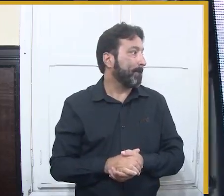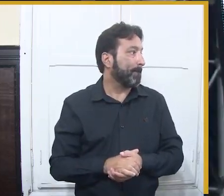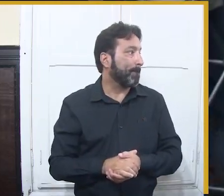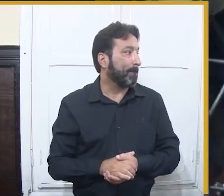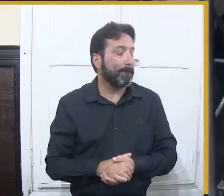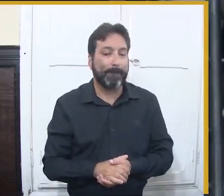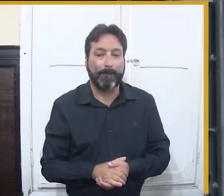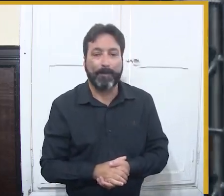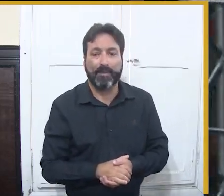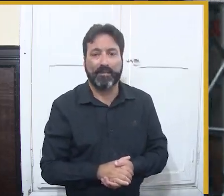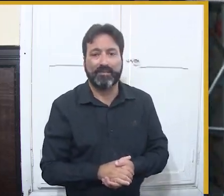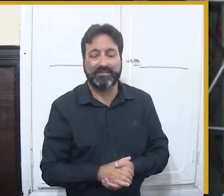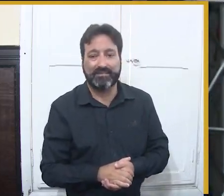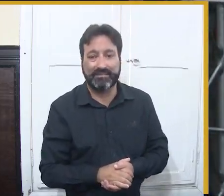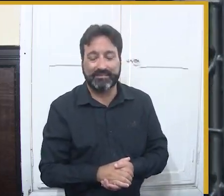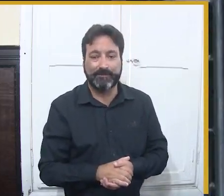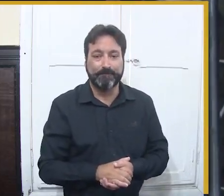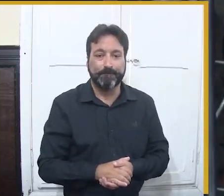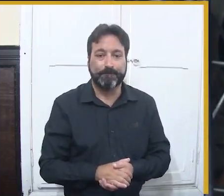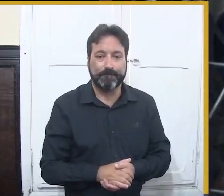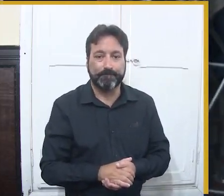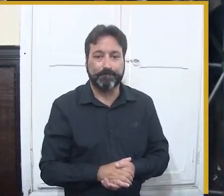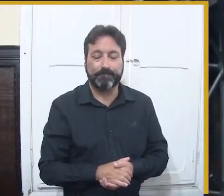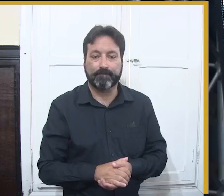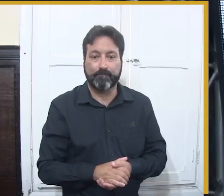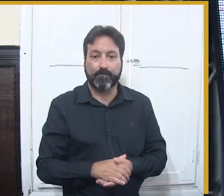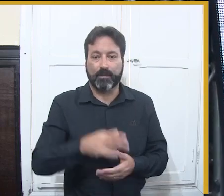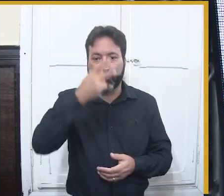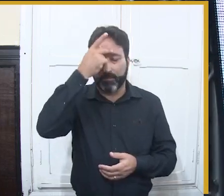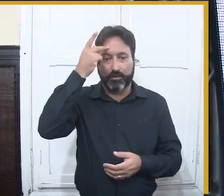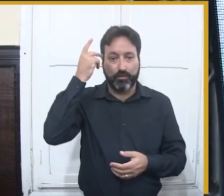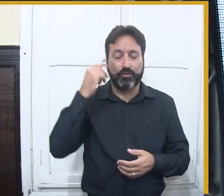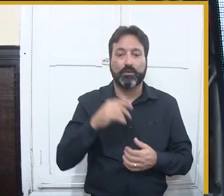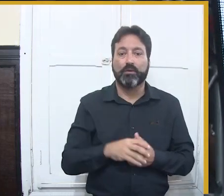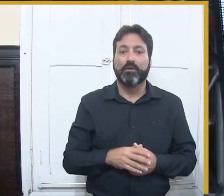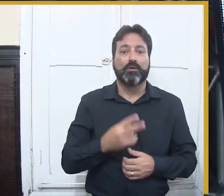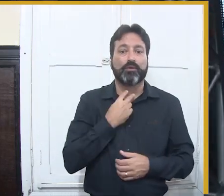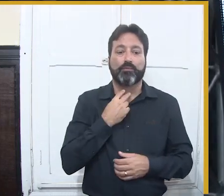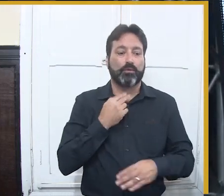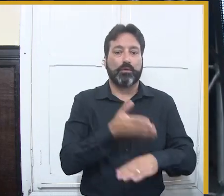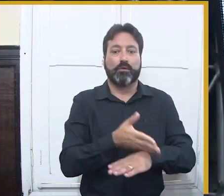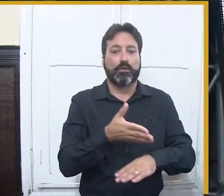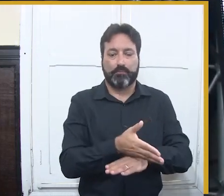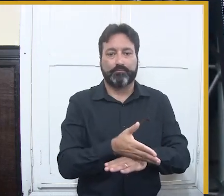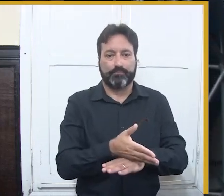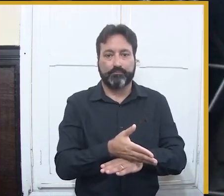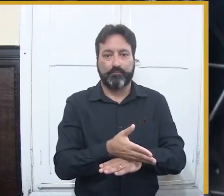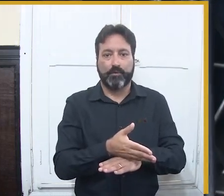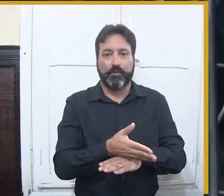passado, que foi o fechamento dos portões. Muita gente que queria participar do show